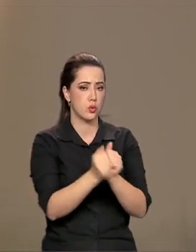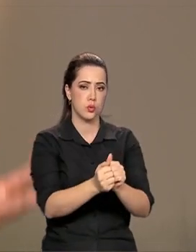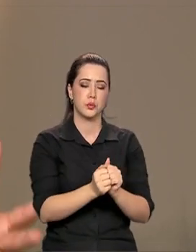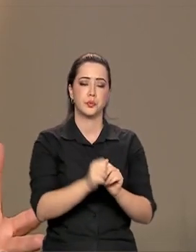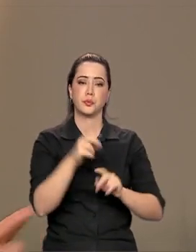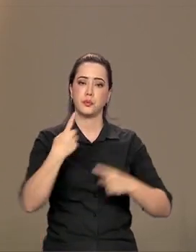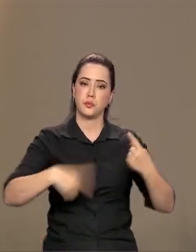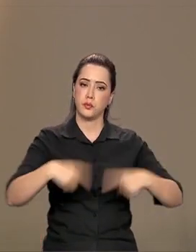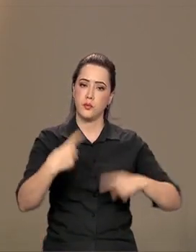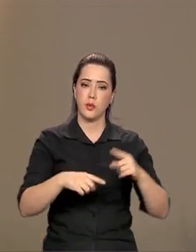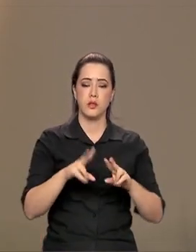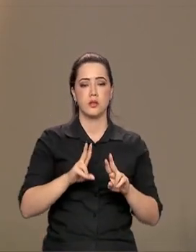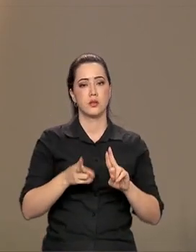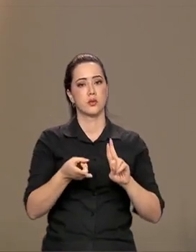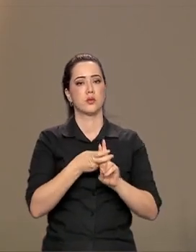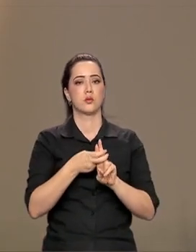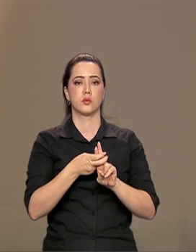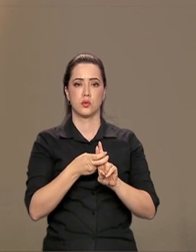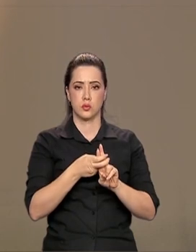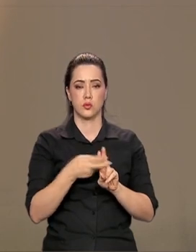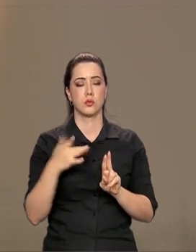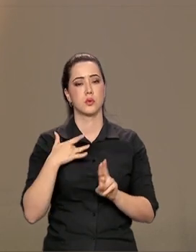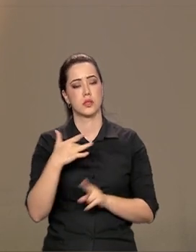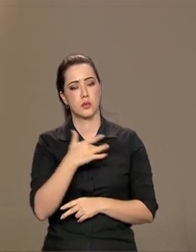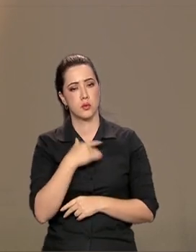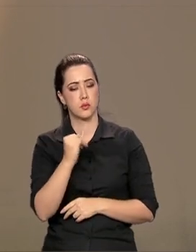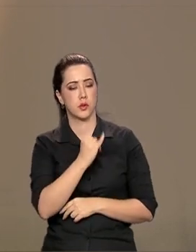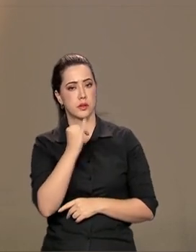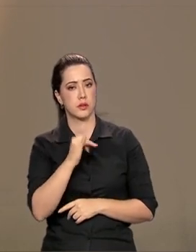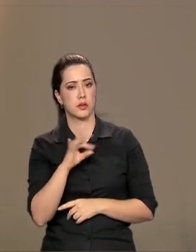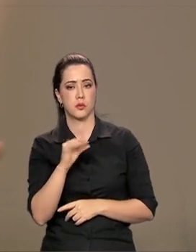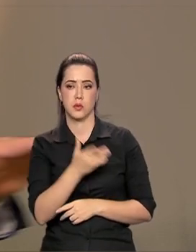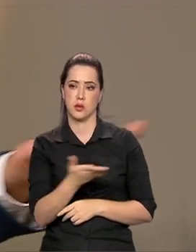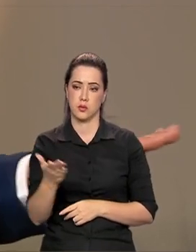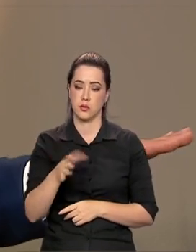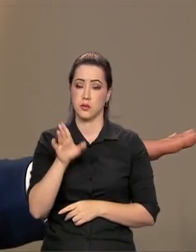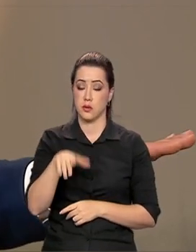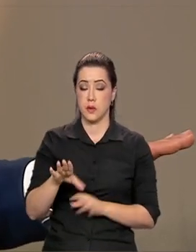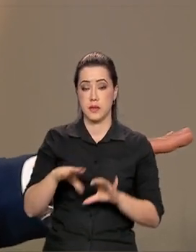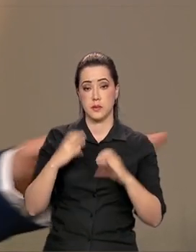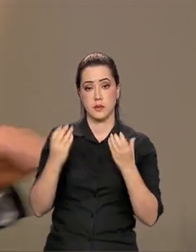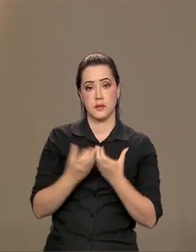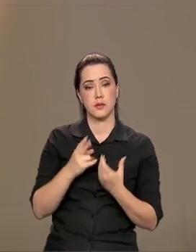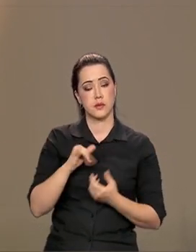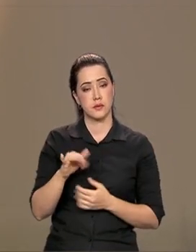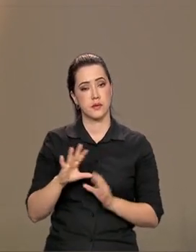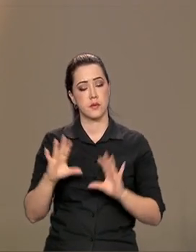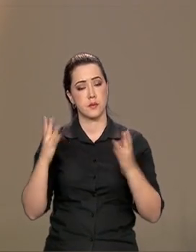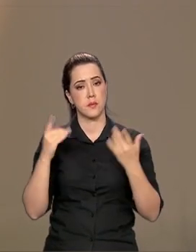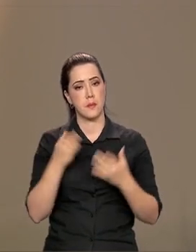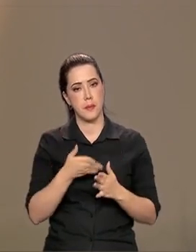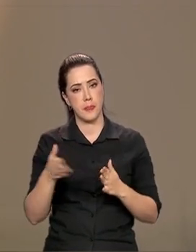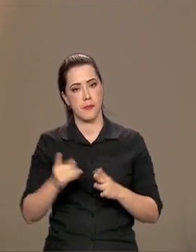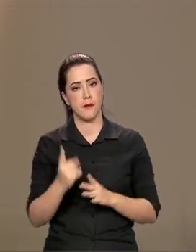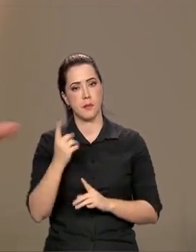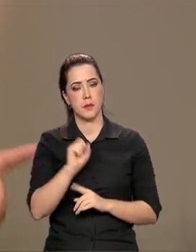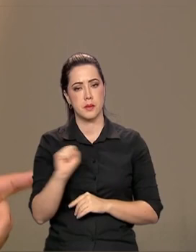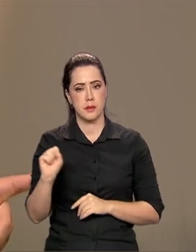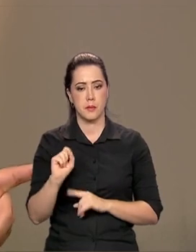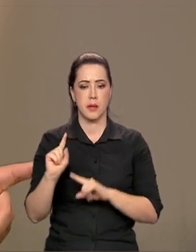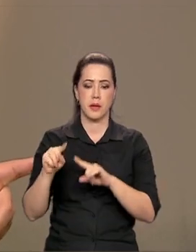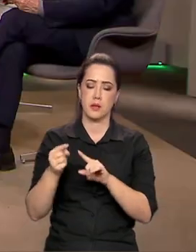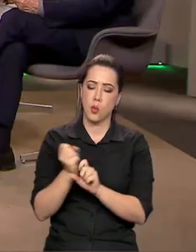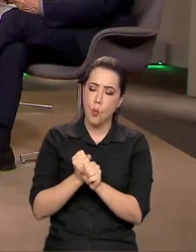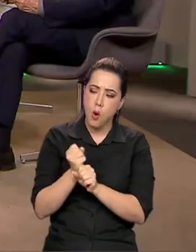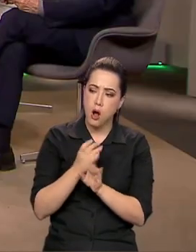saúde e uma saúde que possa atender a todos. Então, essas conferências vão acontecer durante esse semestre que vem e durante